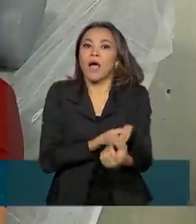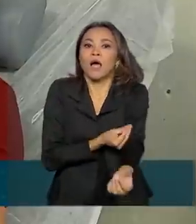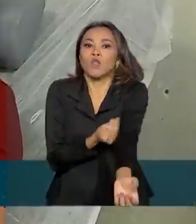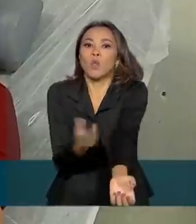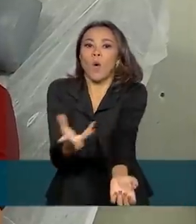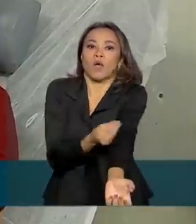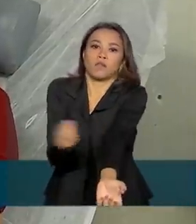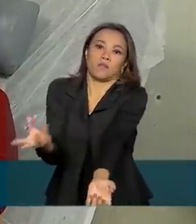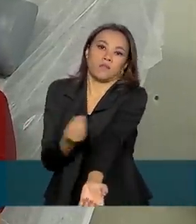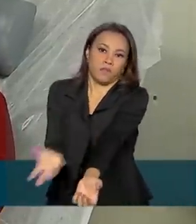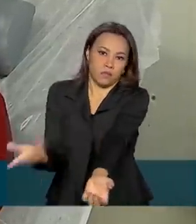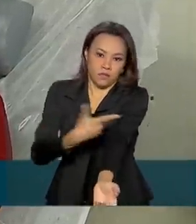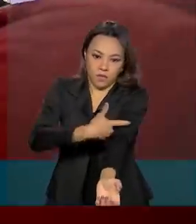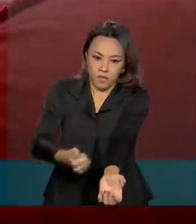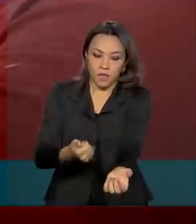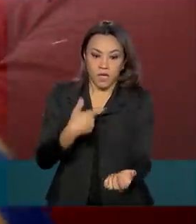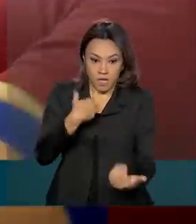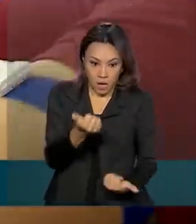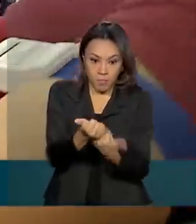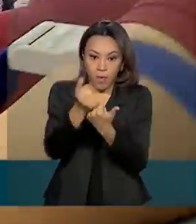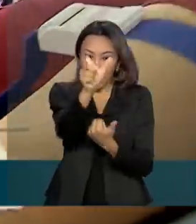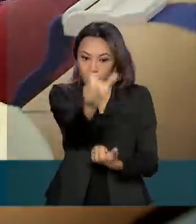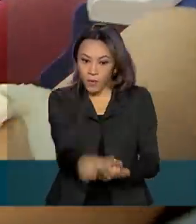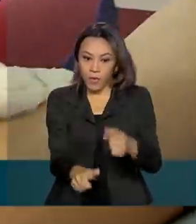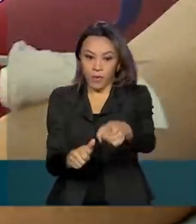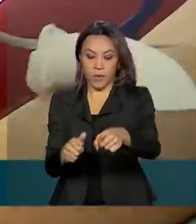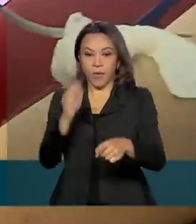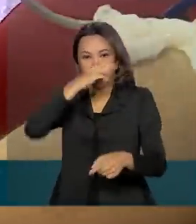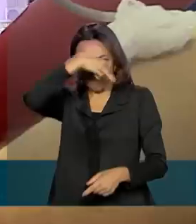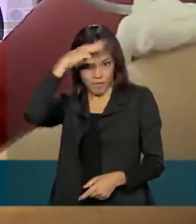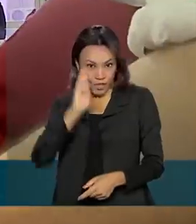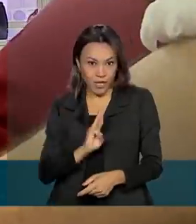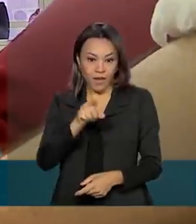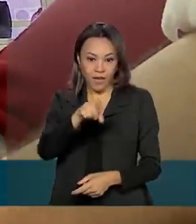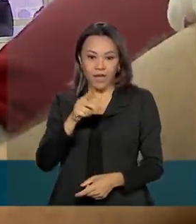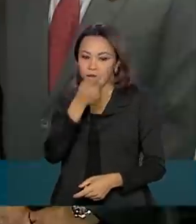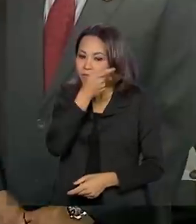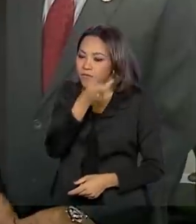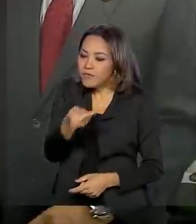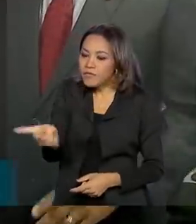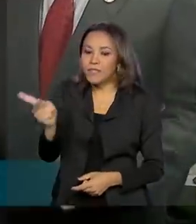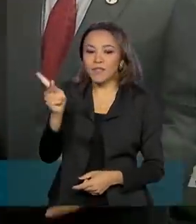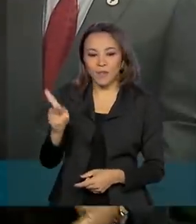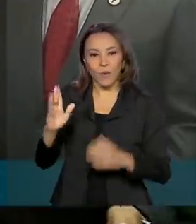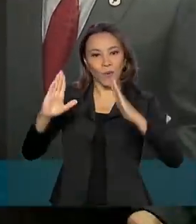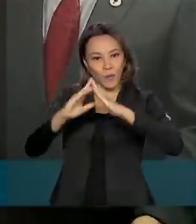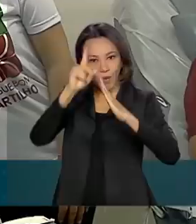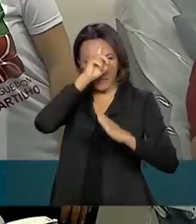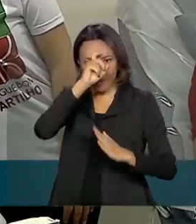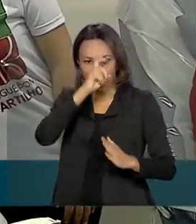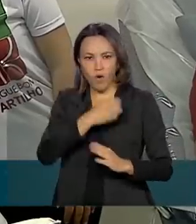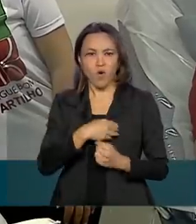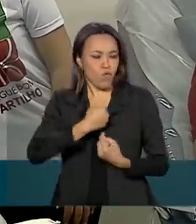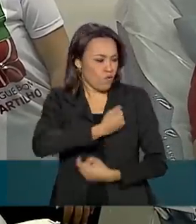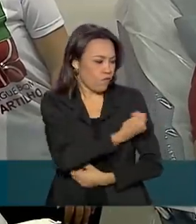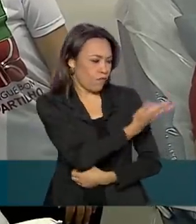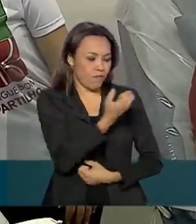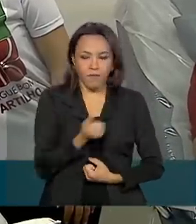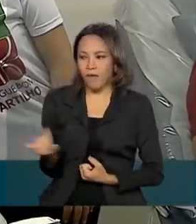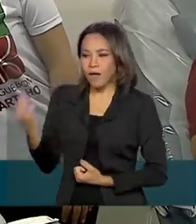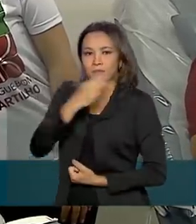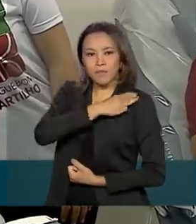da pandemia. Em apoio à campanha, a primeira-dama Michele Bolsonaro visitou o Hemocentro, acompanhada de ministros. Ela tem